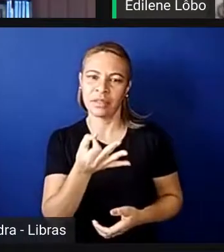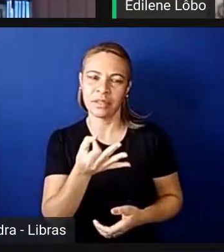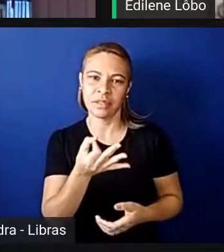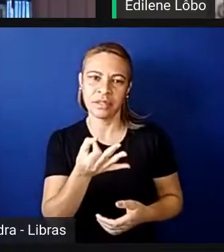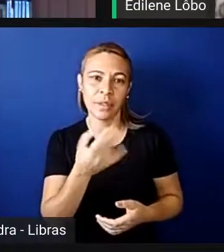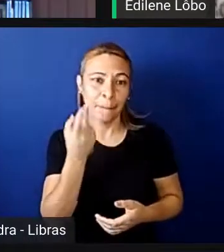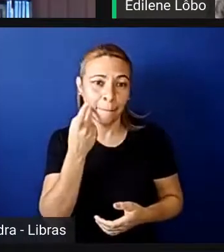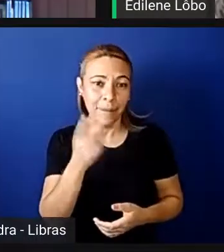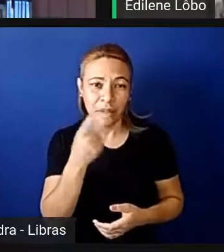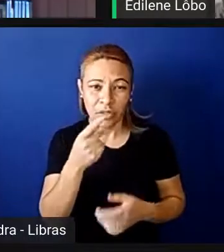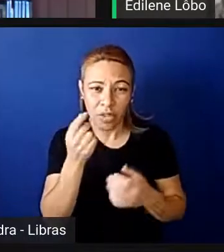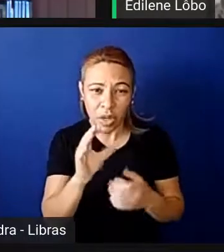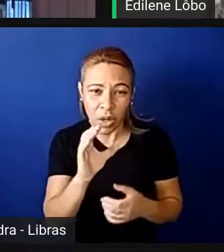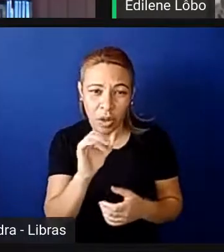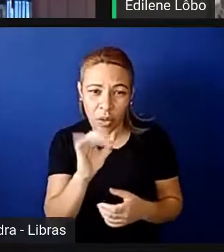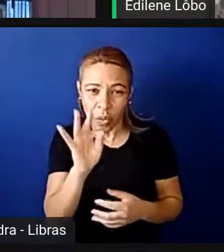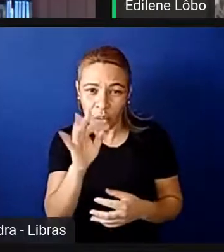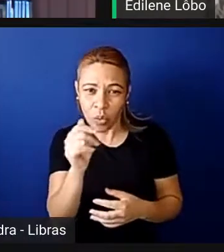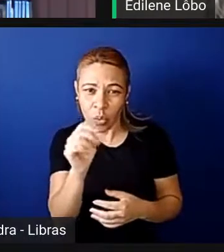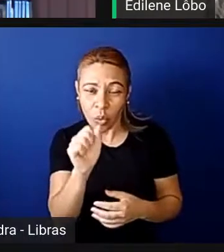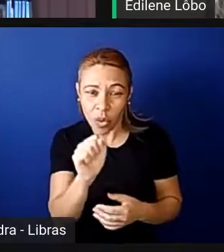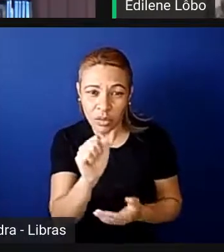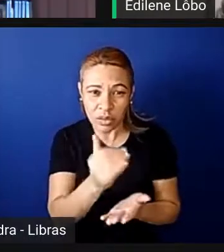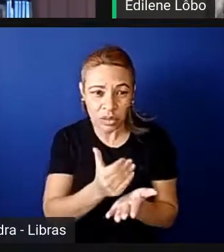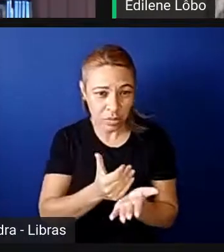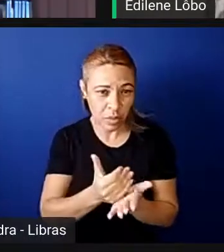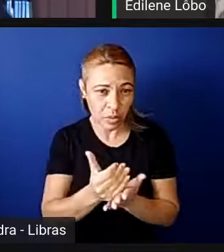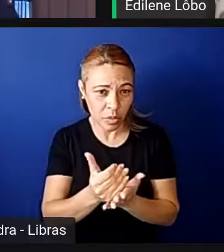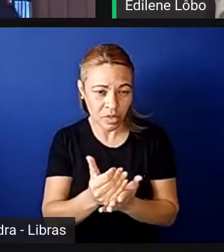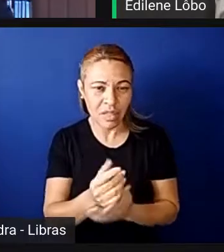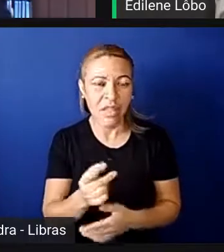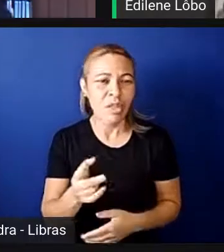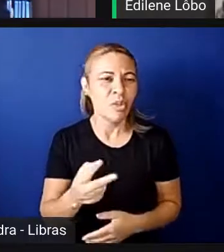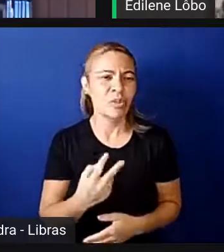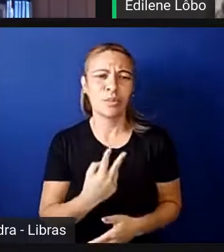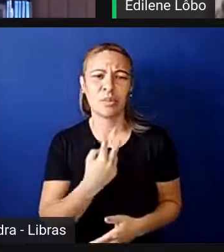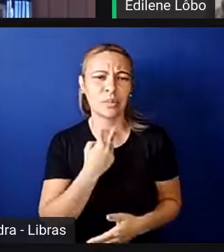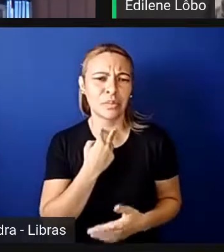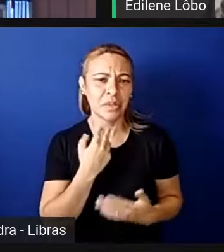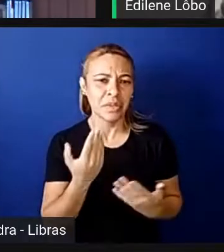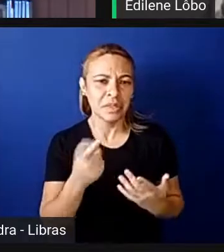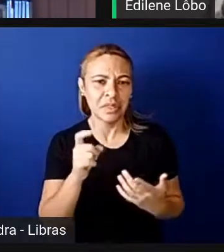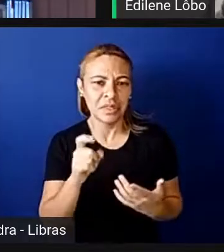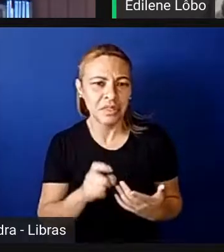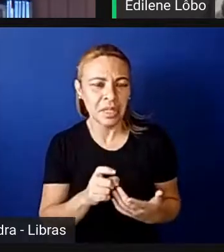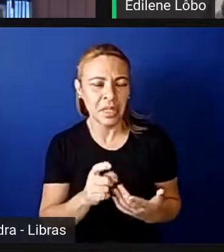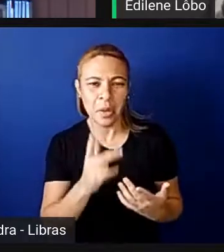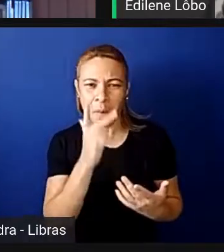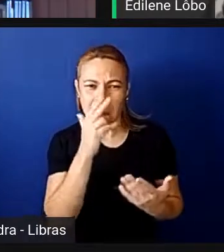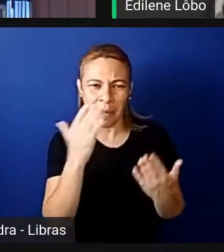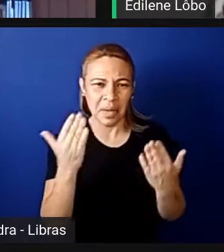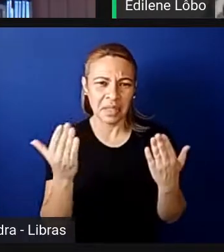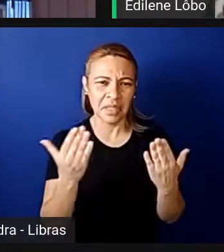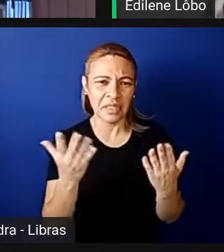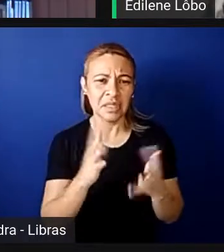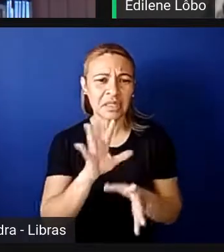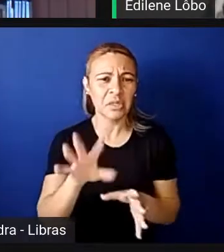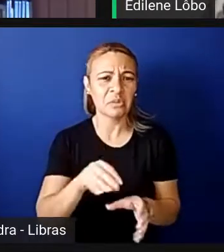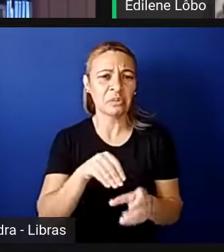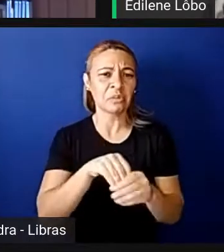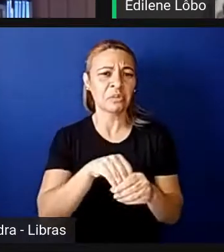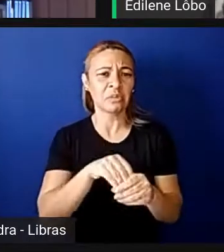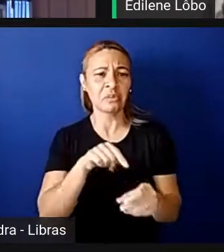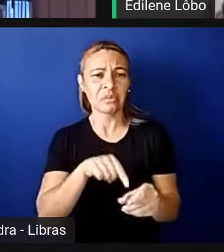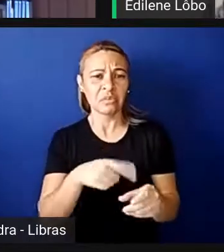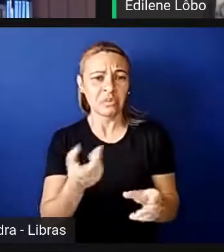cotas como ponto de partida não podem ser, como me parece estar colocadas, não